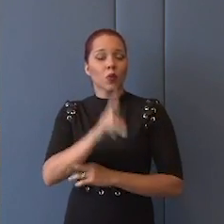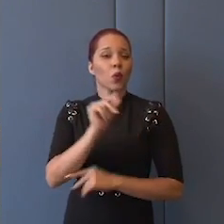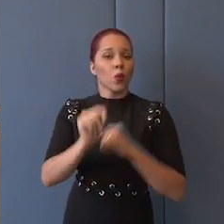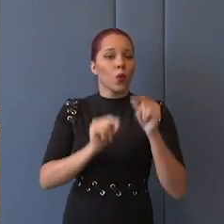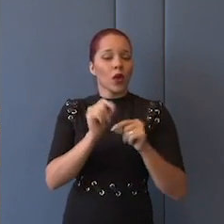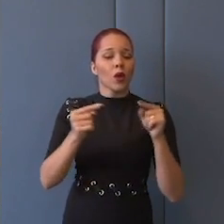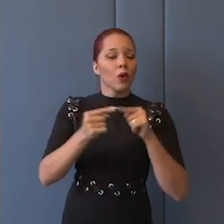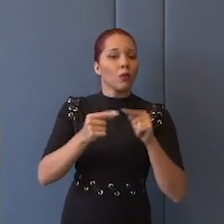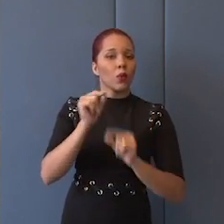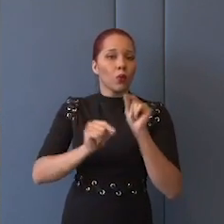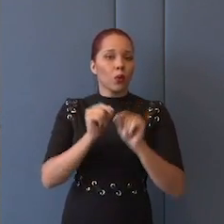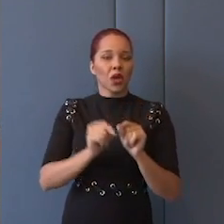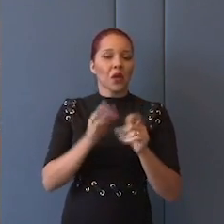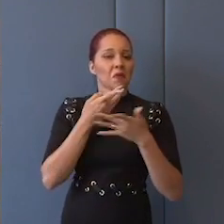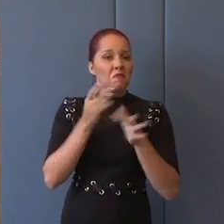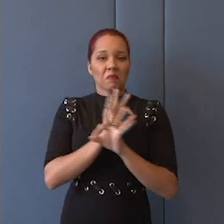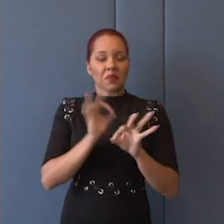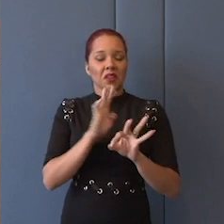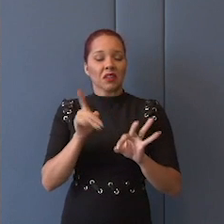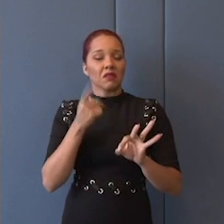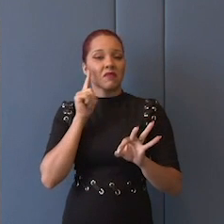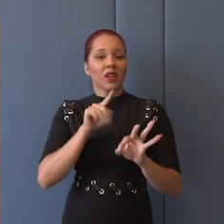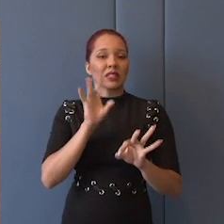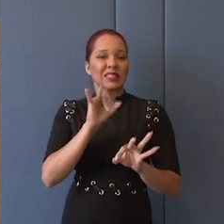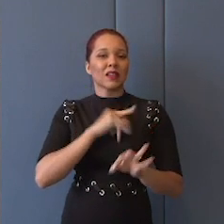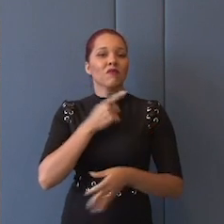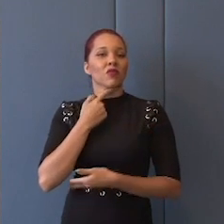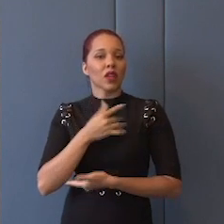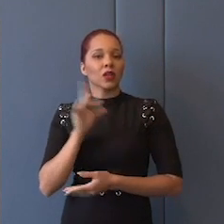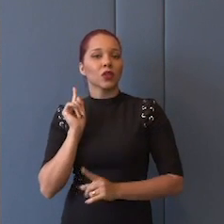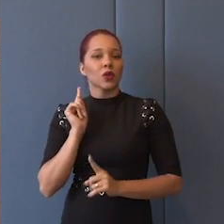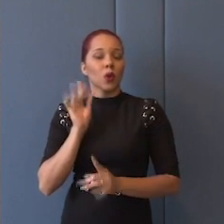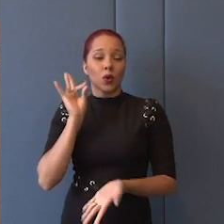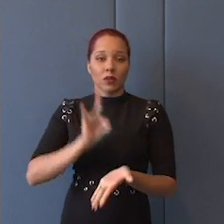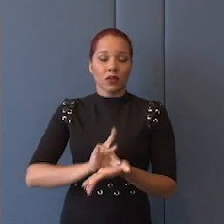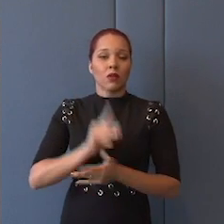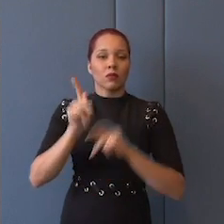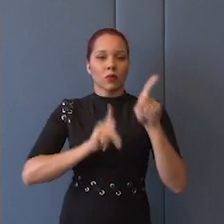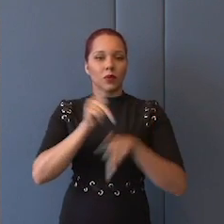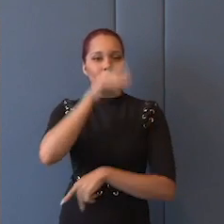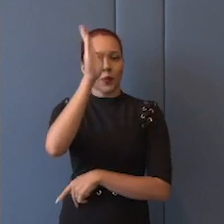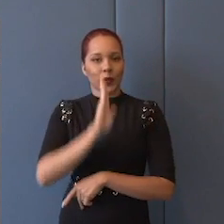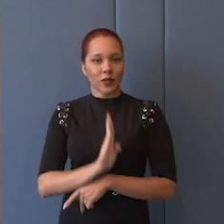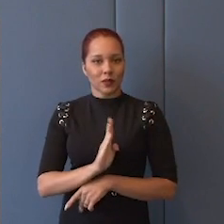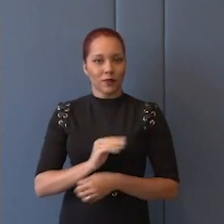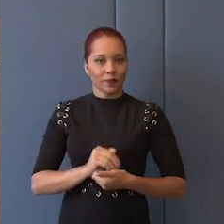a, voltando sempre, à vontade original e determinante do povo brasileiro. Então,